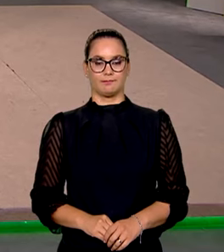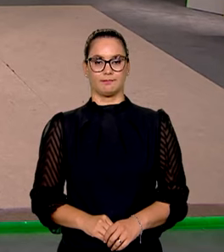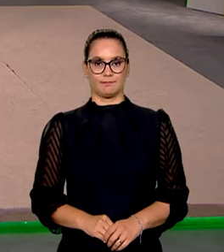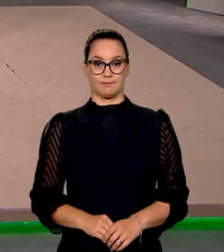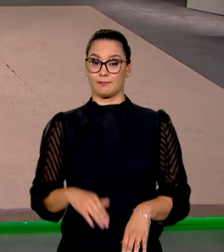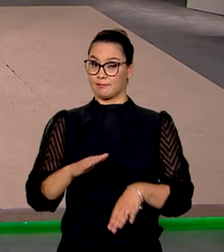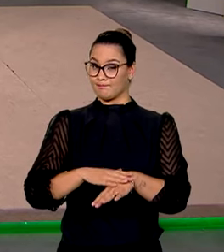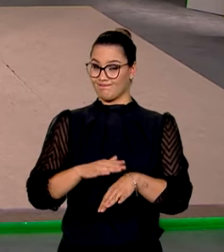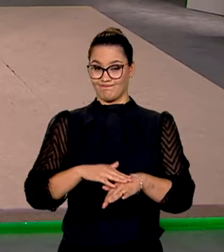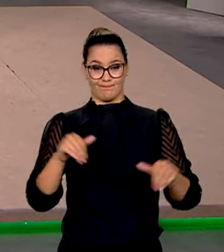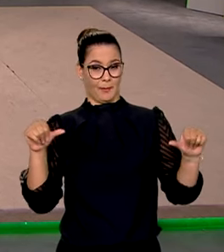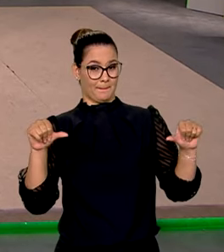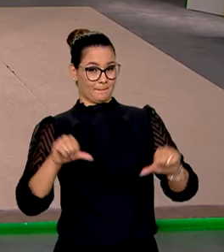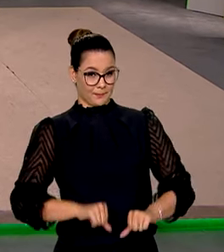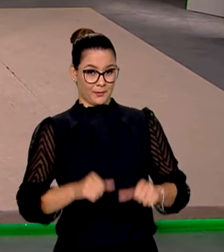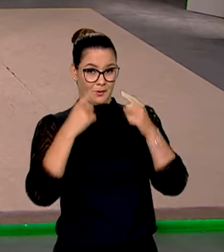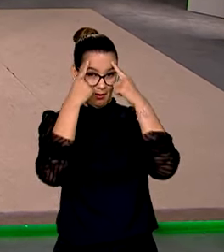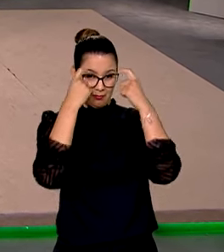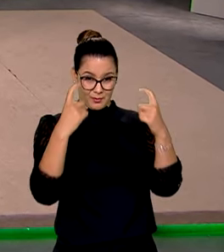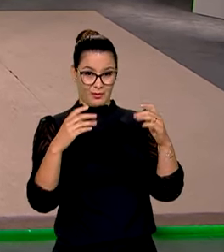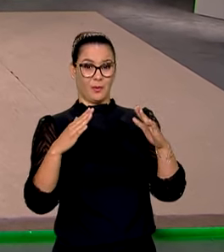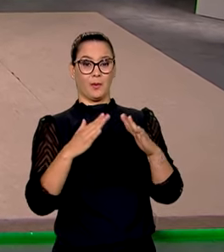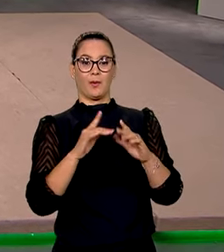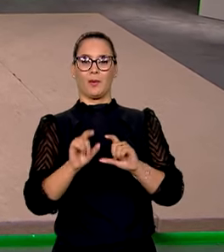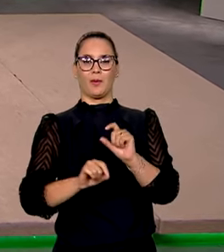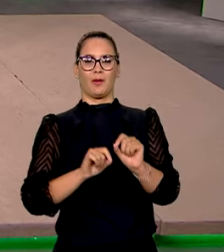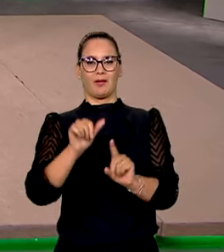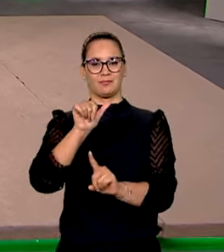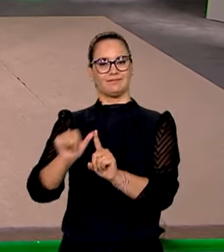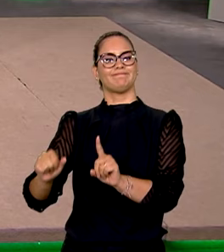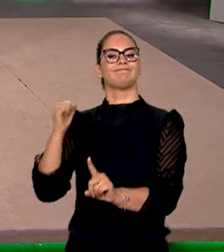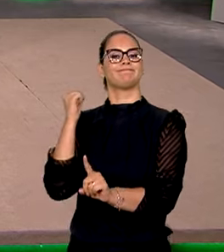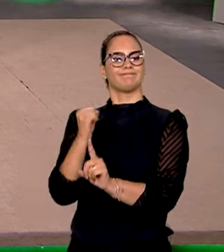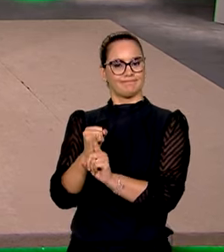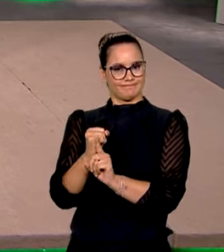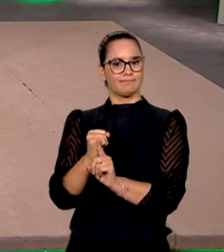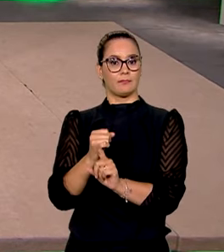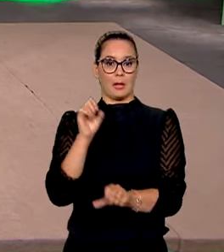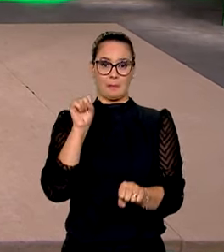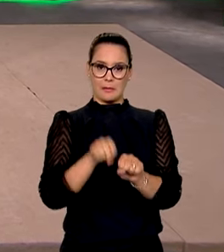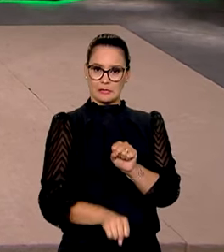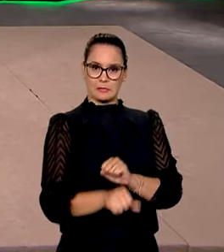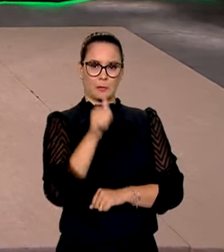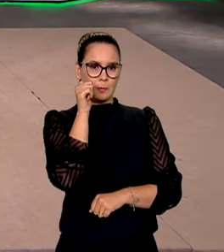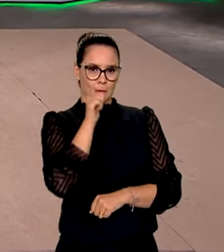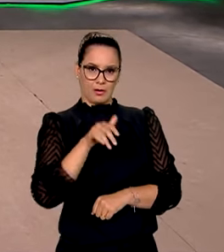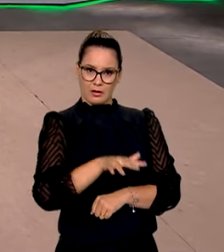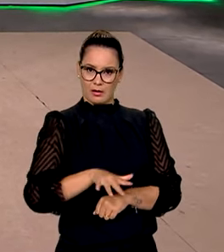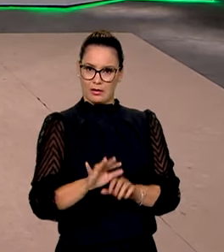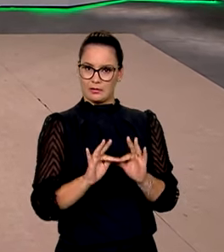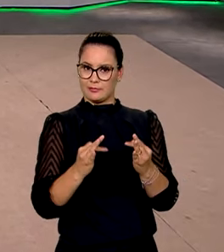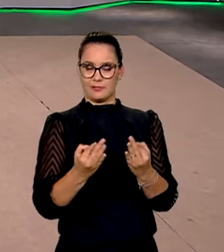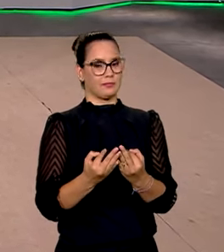A face mais terrível da violência doméstica é o ato do feminicídio. E o assassinato de uma mulher no âmbito familiar